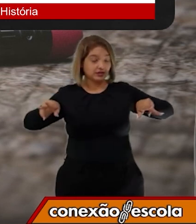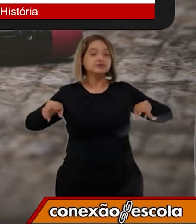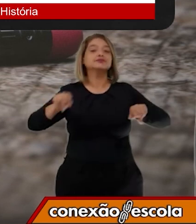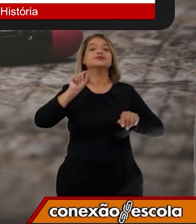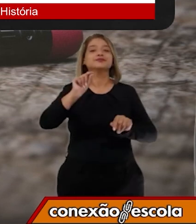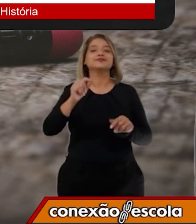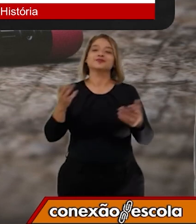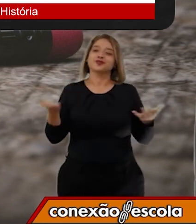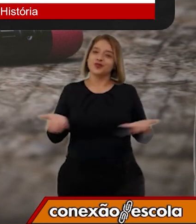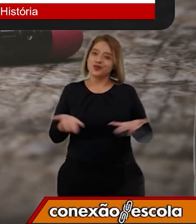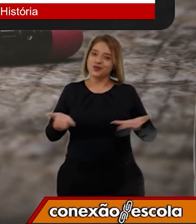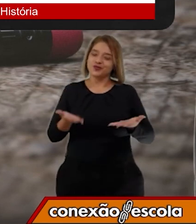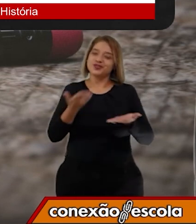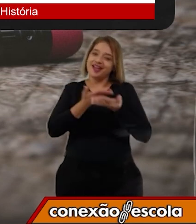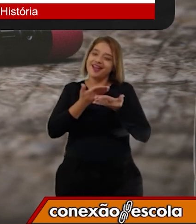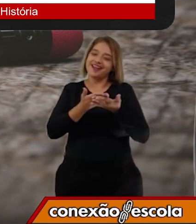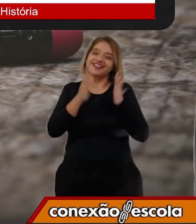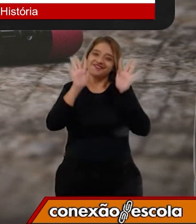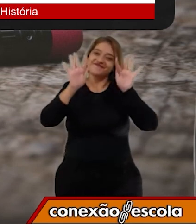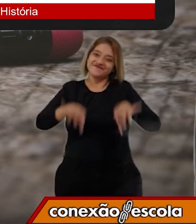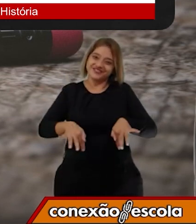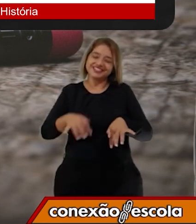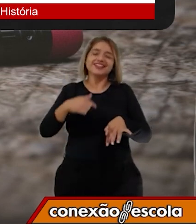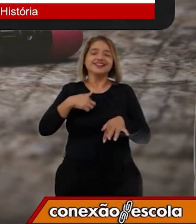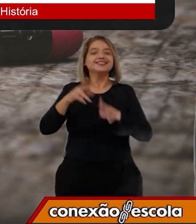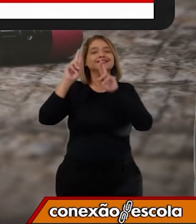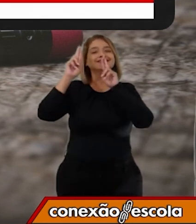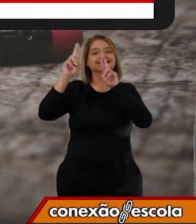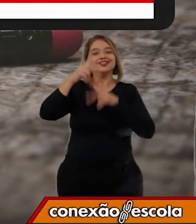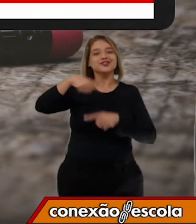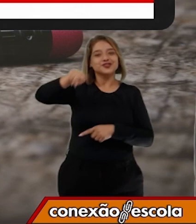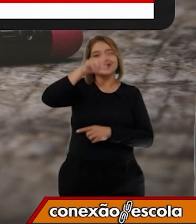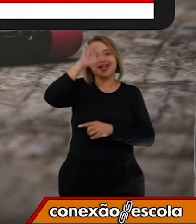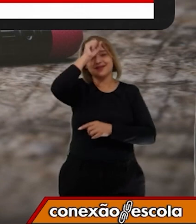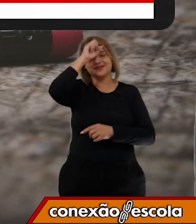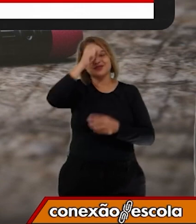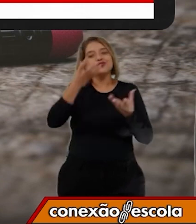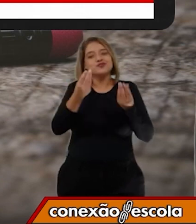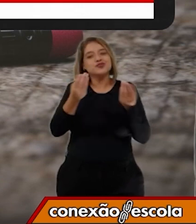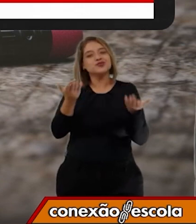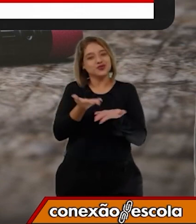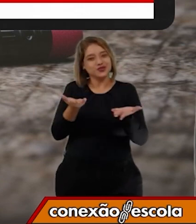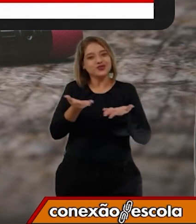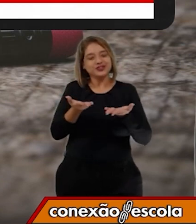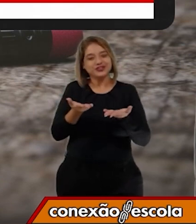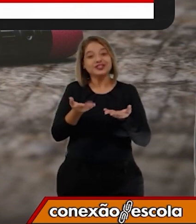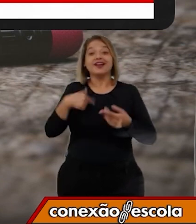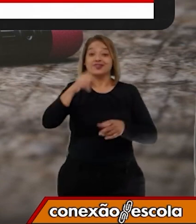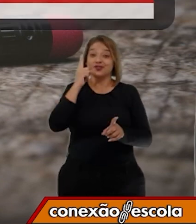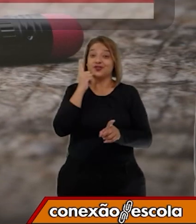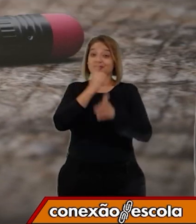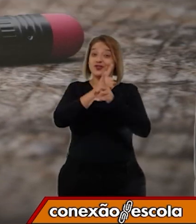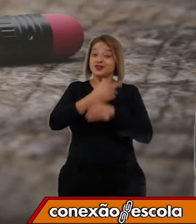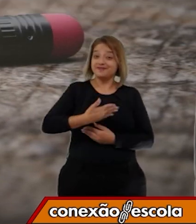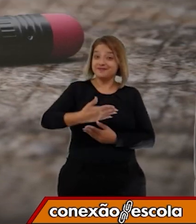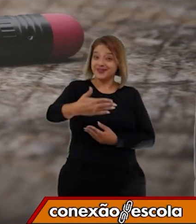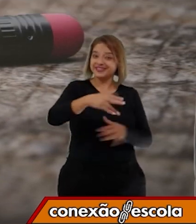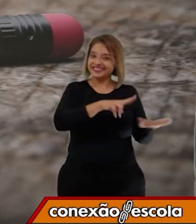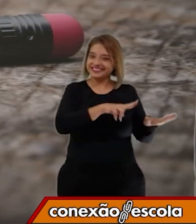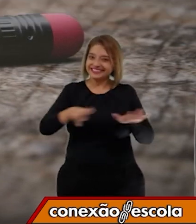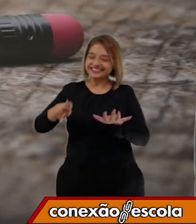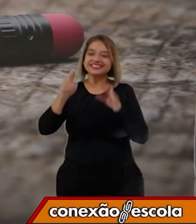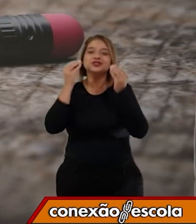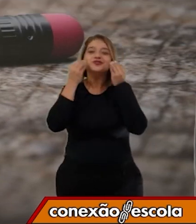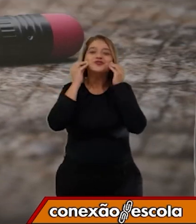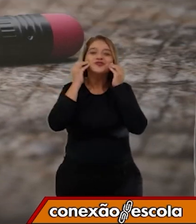a nossa aula termina por aqui. Tenho certeza que vocês aprenderam muito hoje. Nos encontramos na próxima semana.